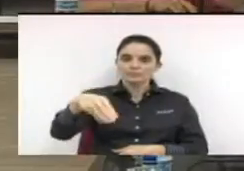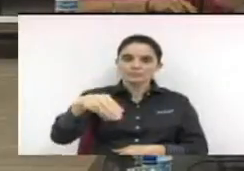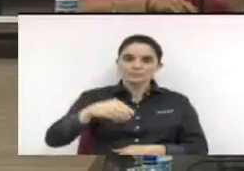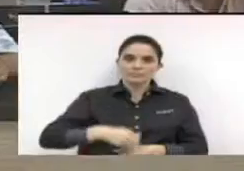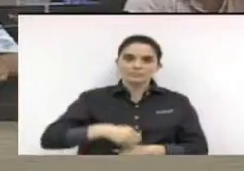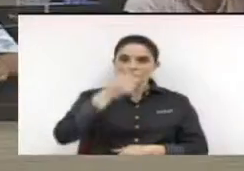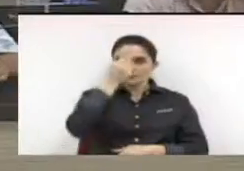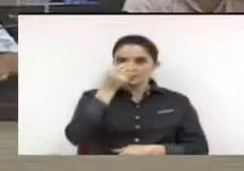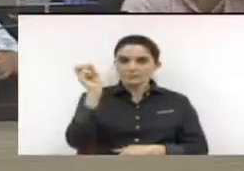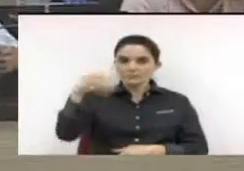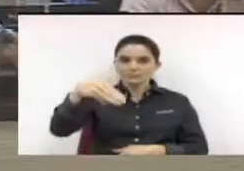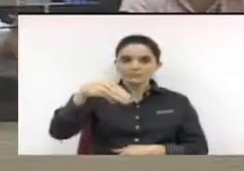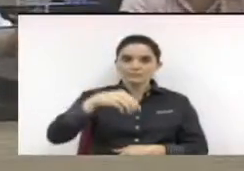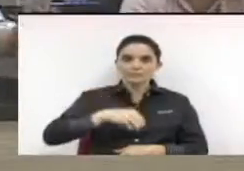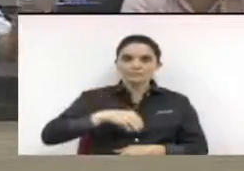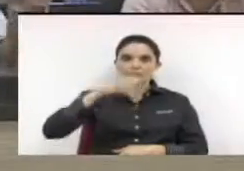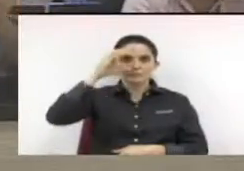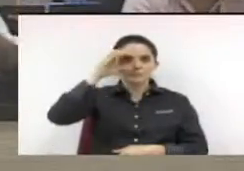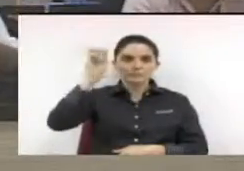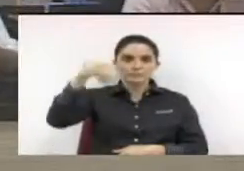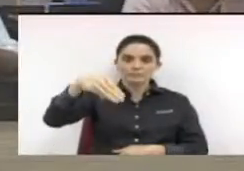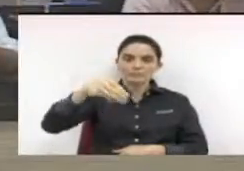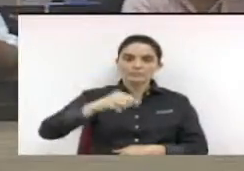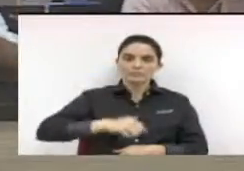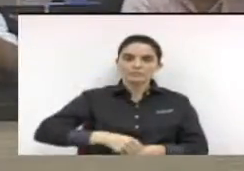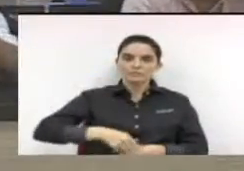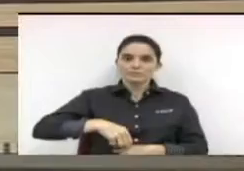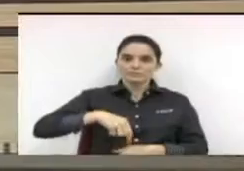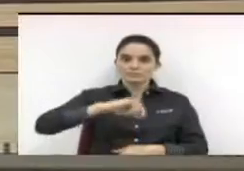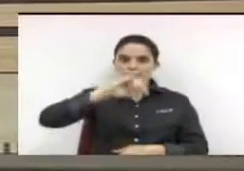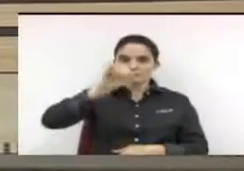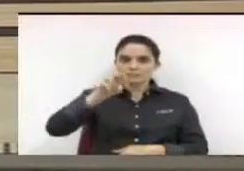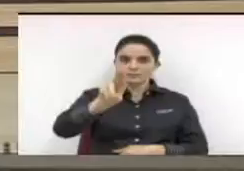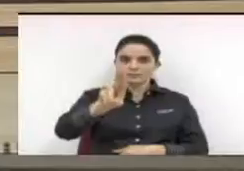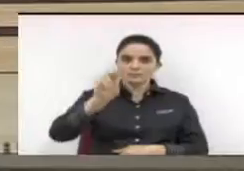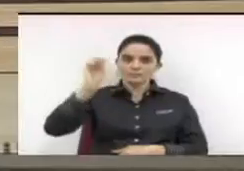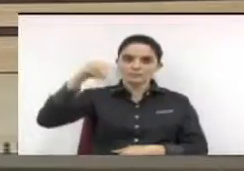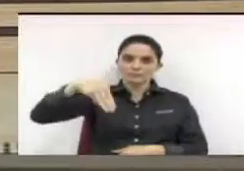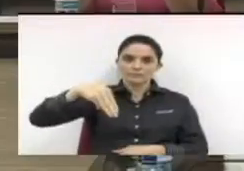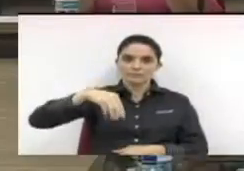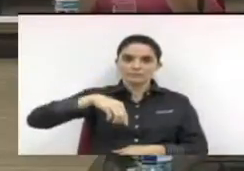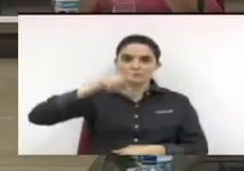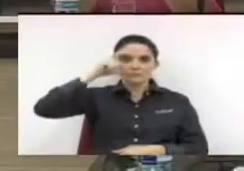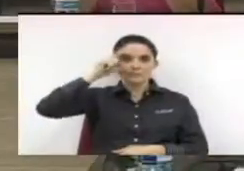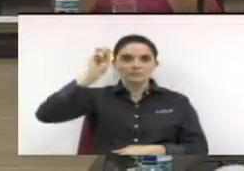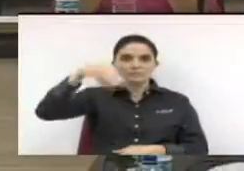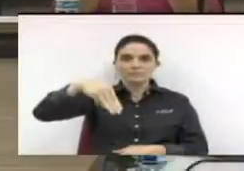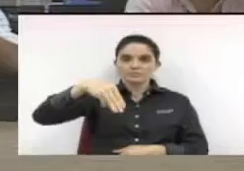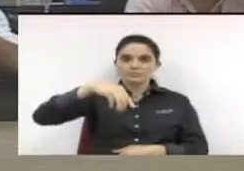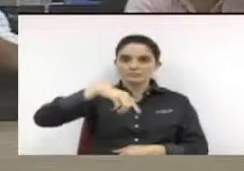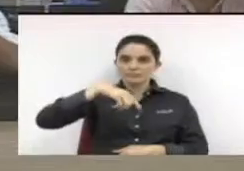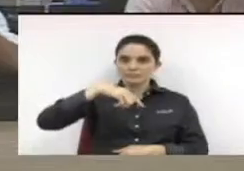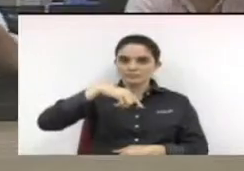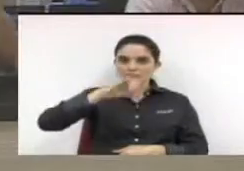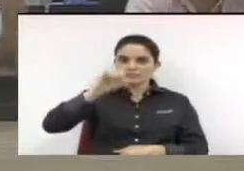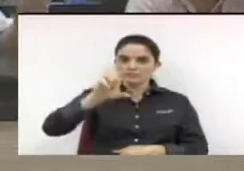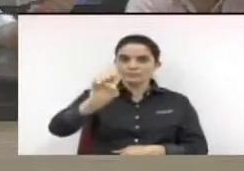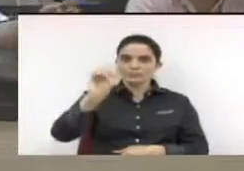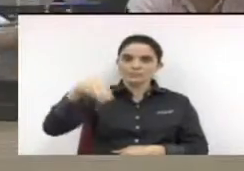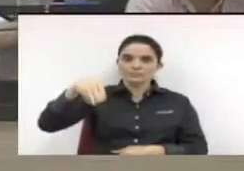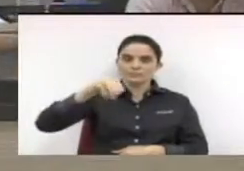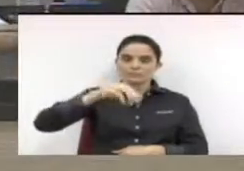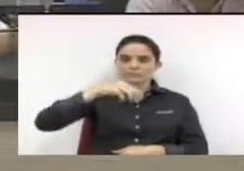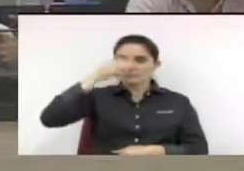monteiro sim jorge de freitas sim josé couto de jesus sim josé eduardo monteiro júnior sim josé faridzaine sim josé da mic sim